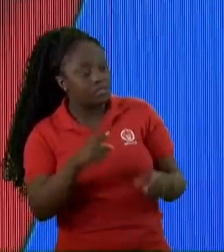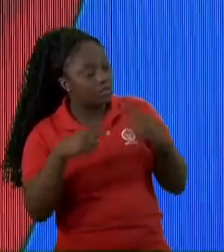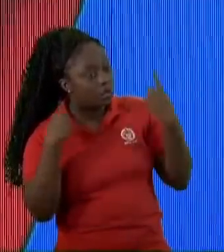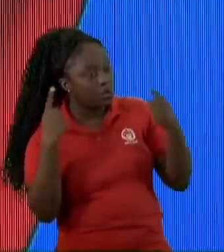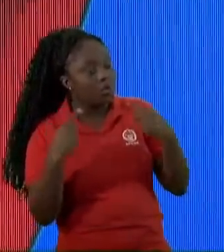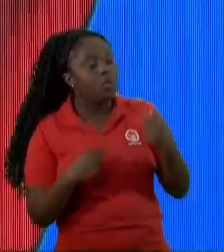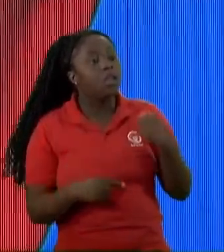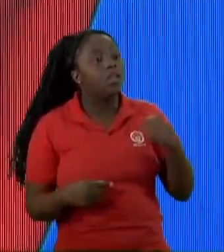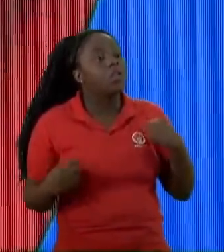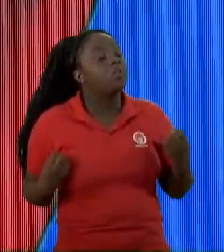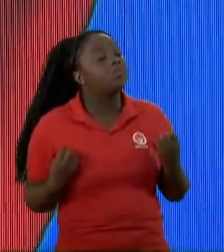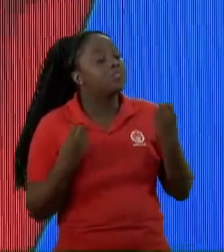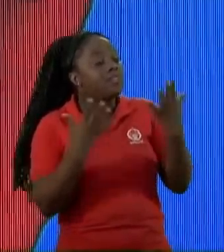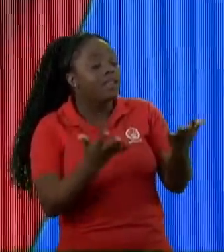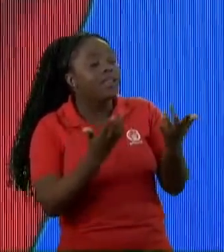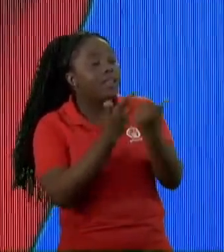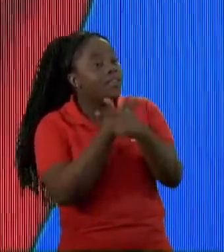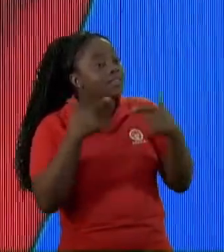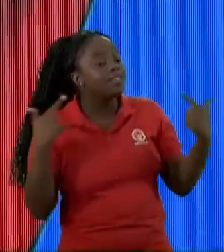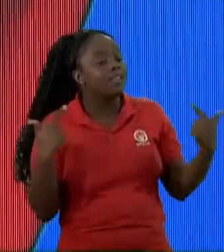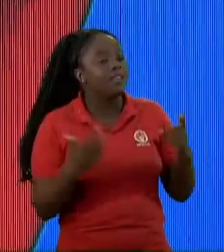Eu te dei essa risada